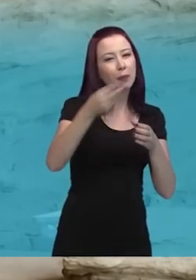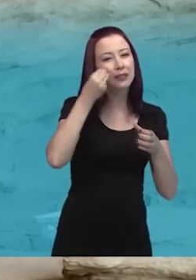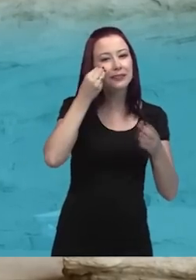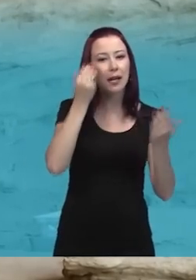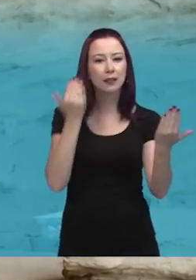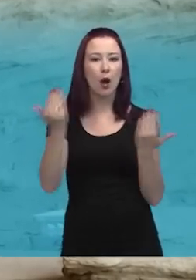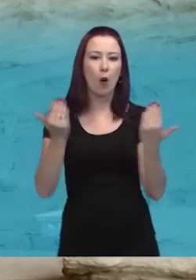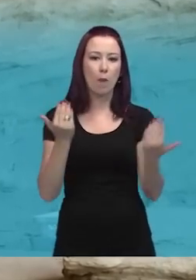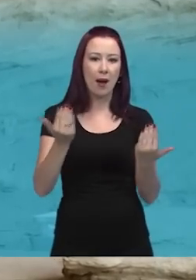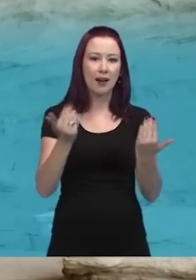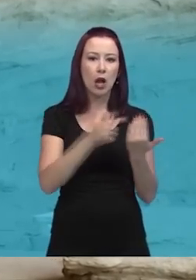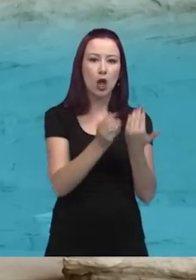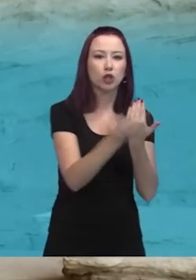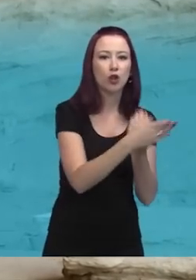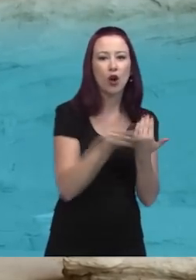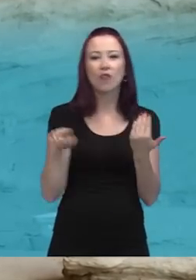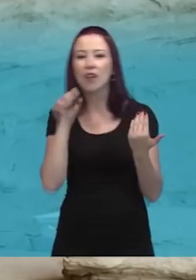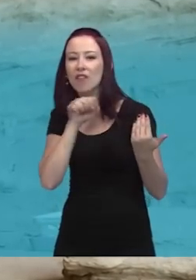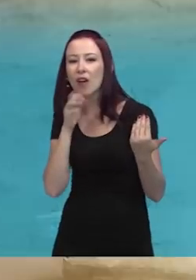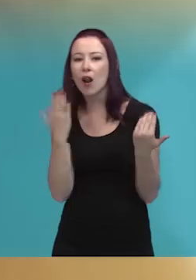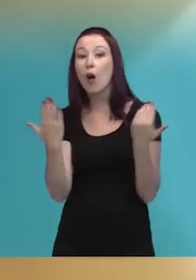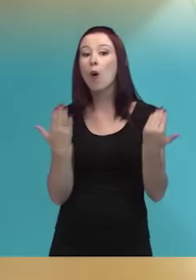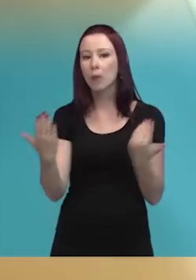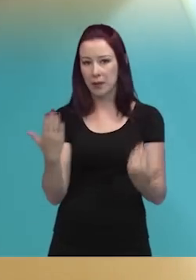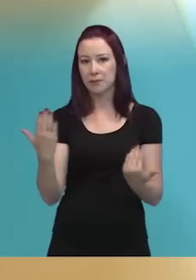vieram tanto anteriores ou posteriores a ele.